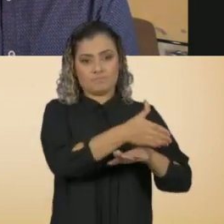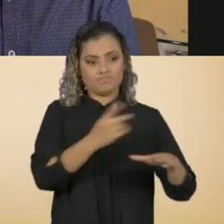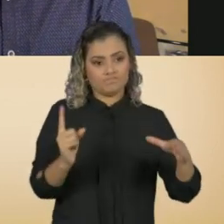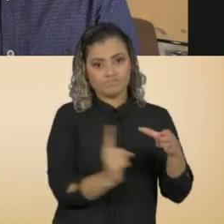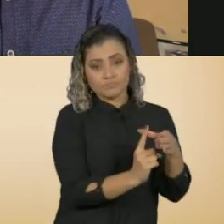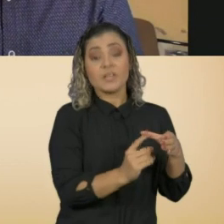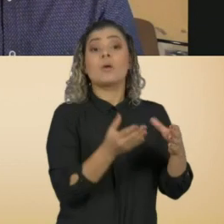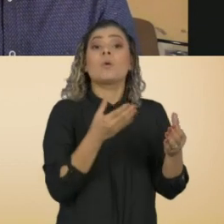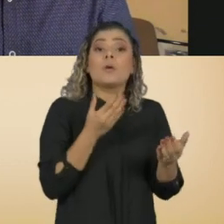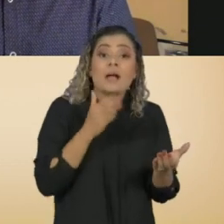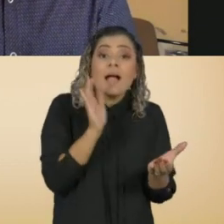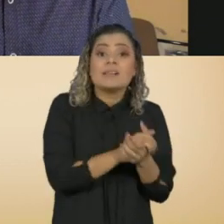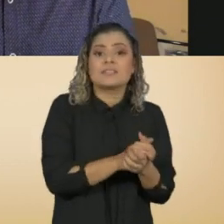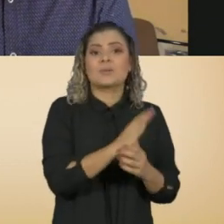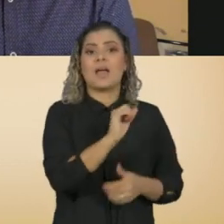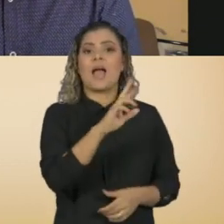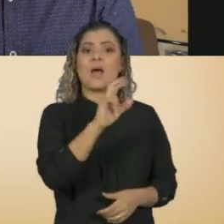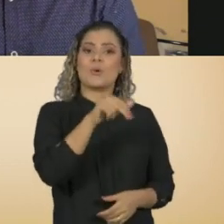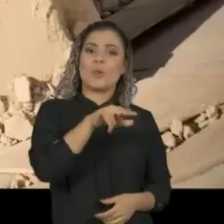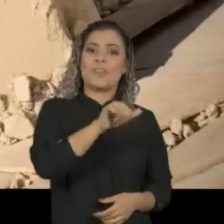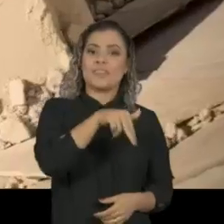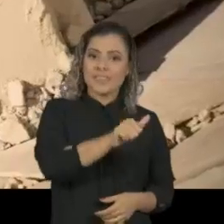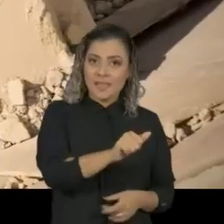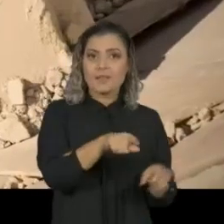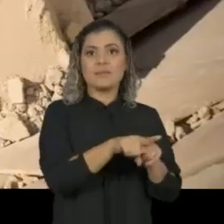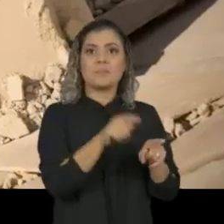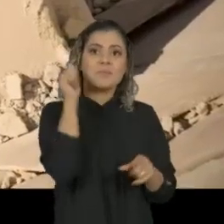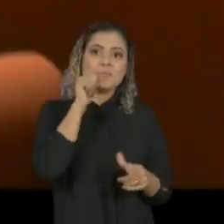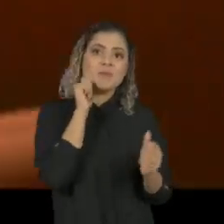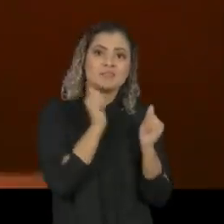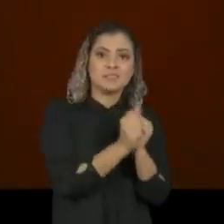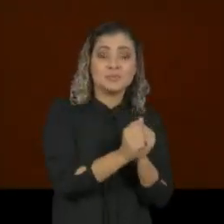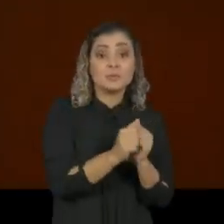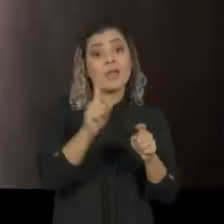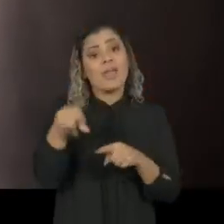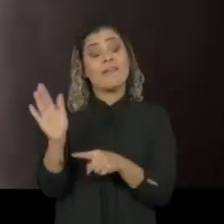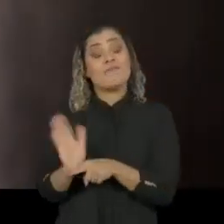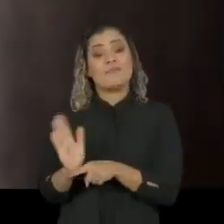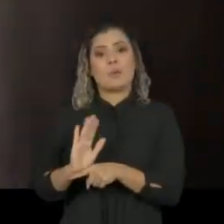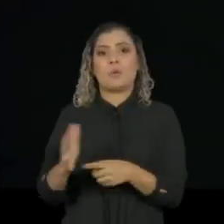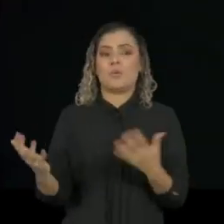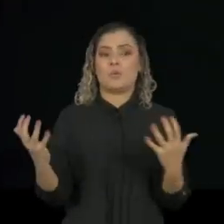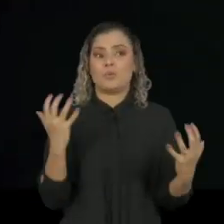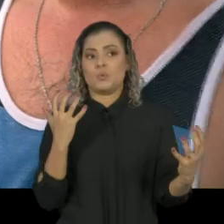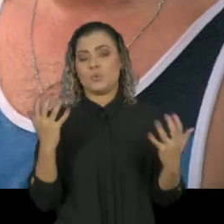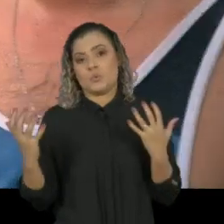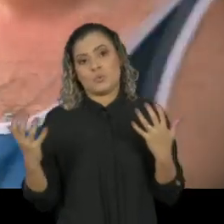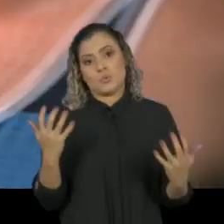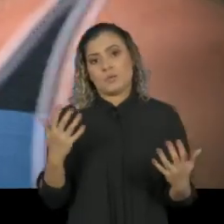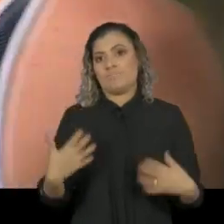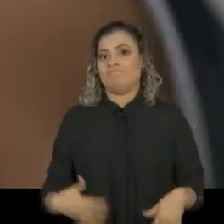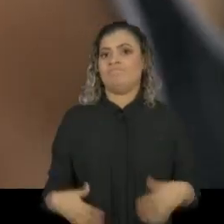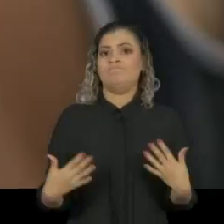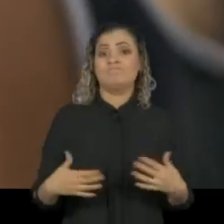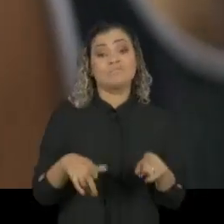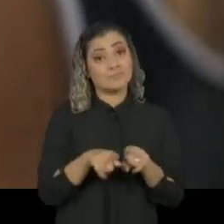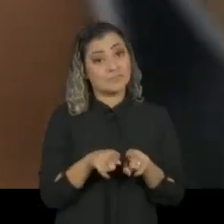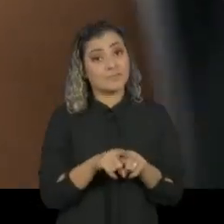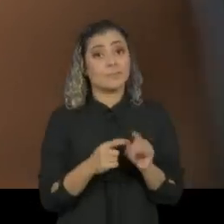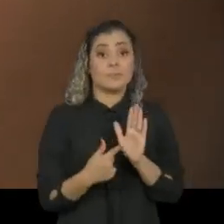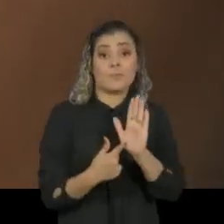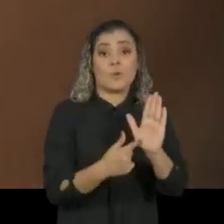uma vida com a Carolina, então ele realmente não queria ir. E é um filme que tenta balancear muito esses dois aspectos, o lado